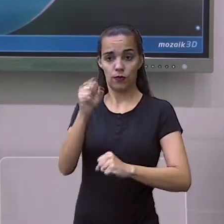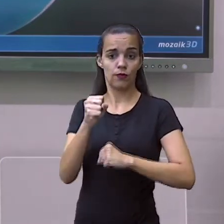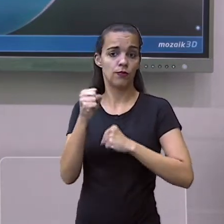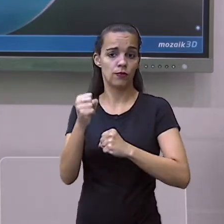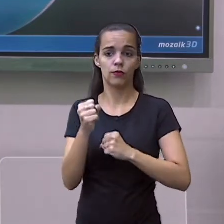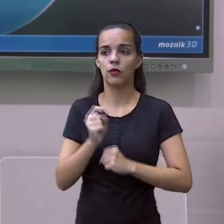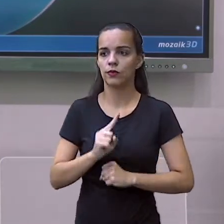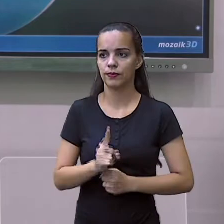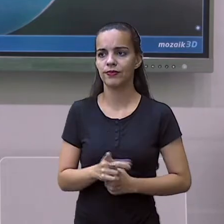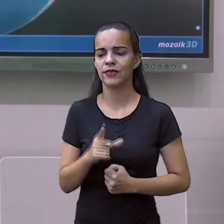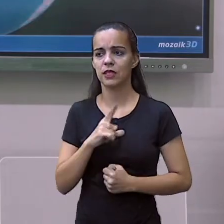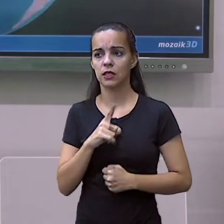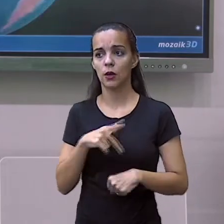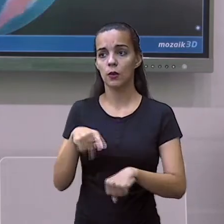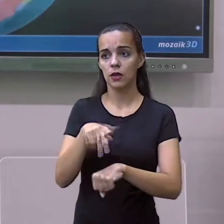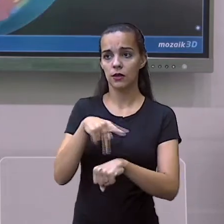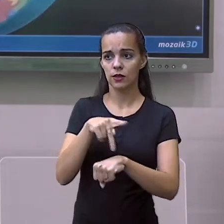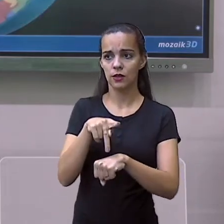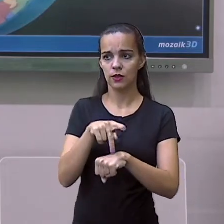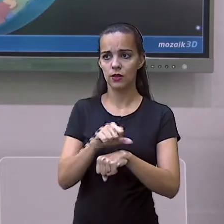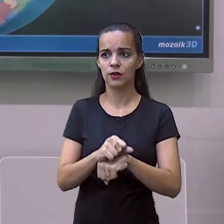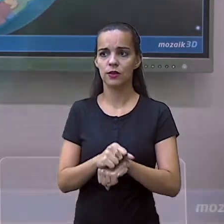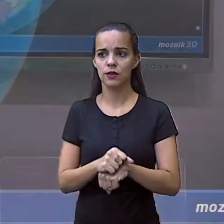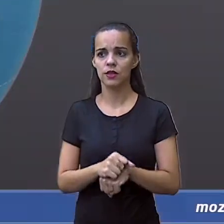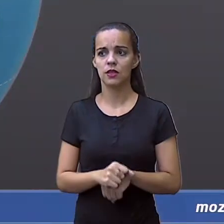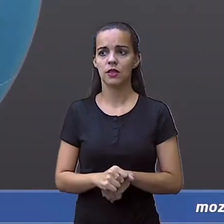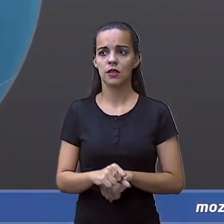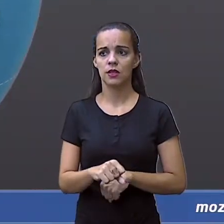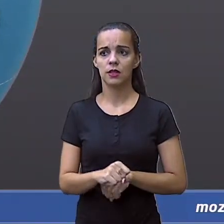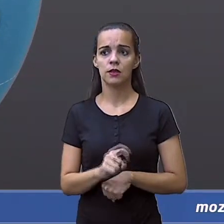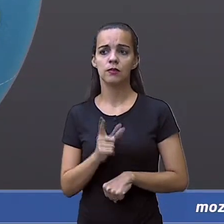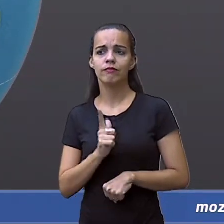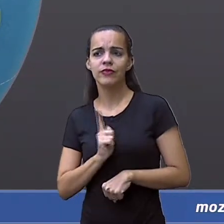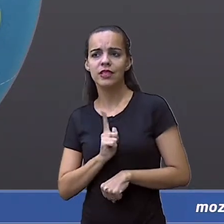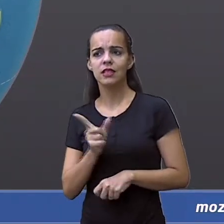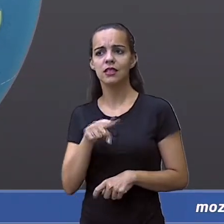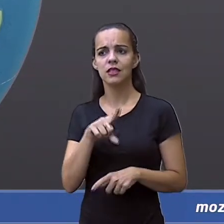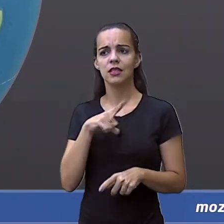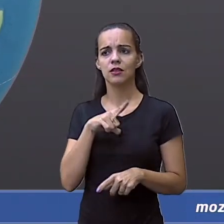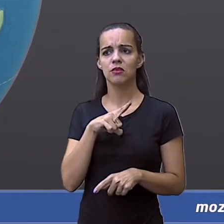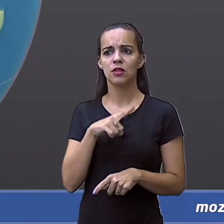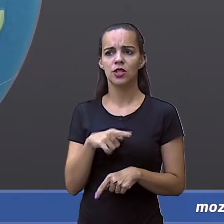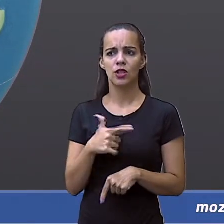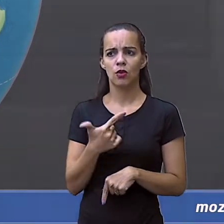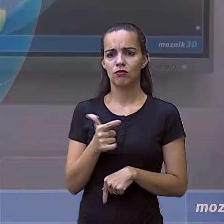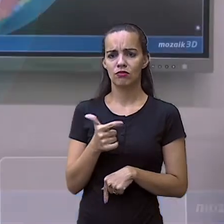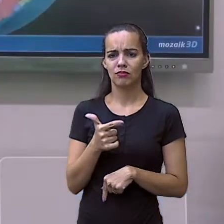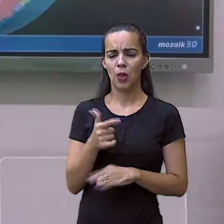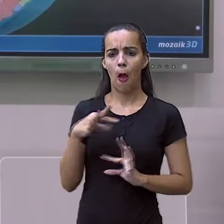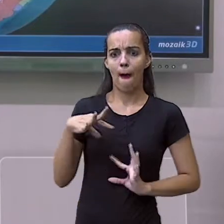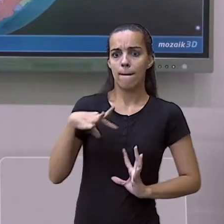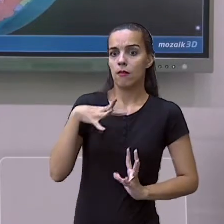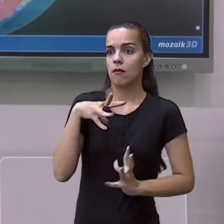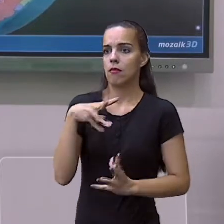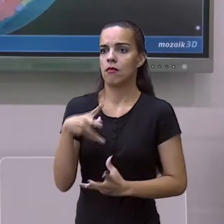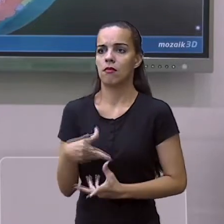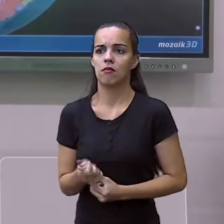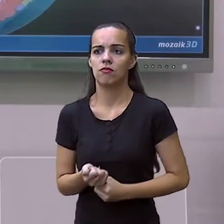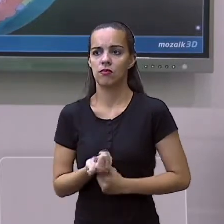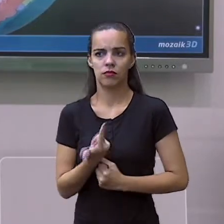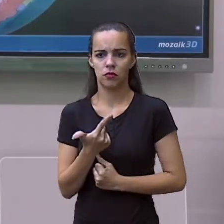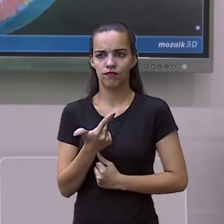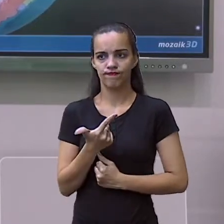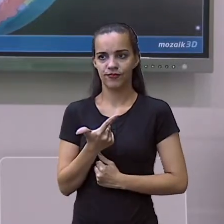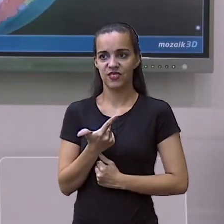destaque econômico no cenário mundial desses